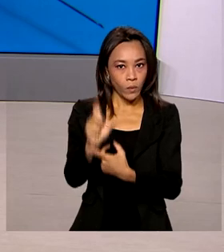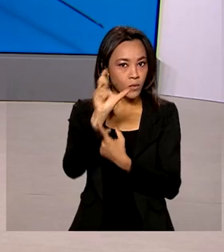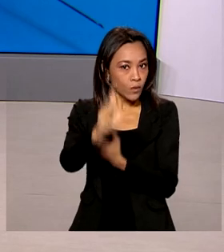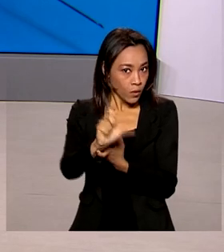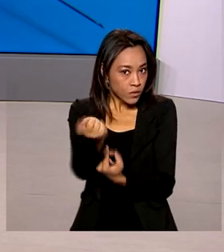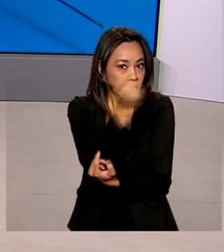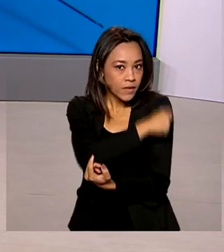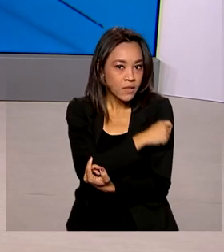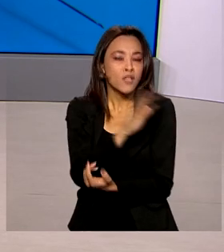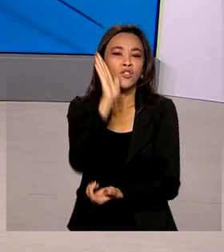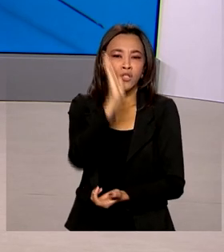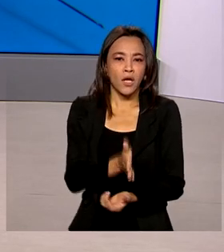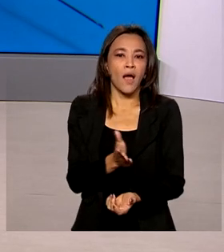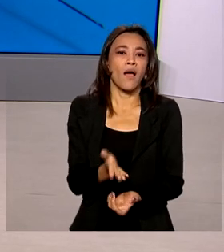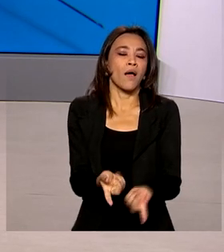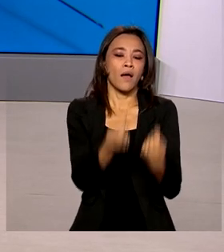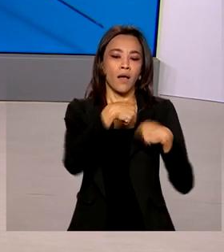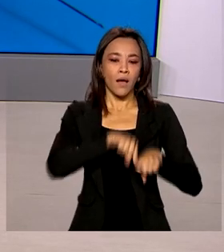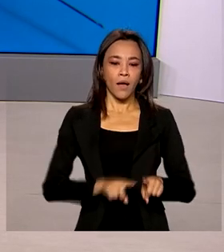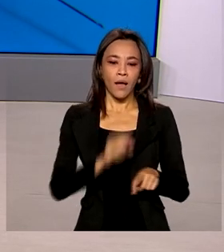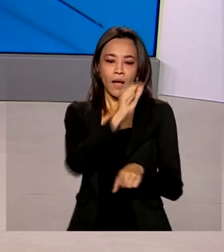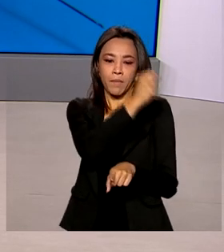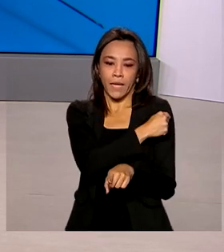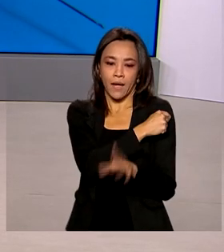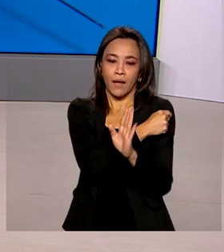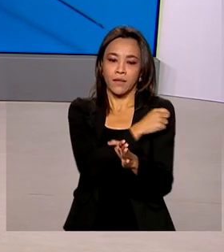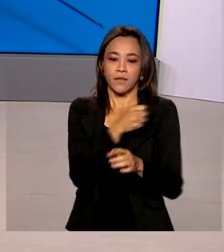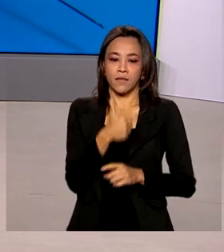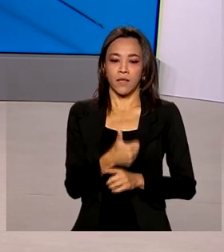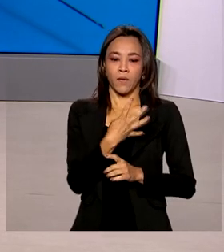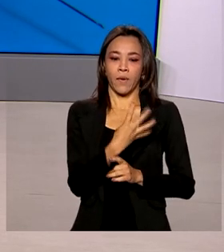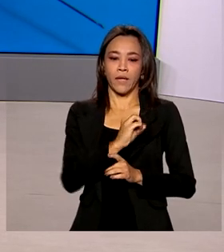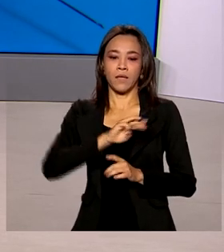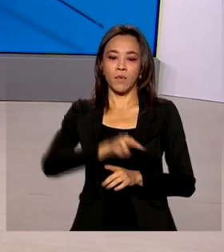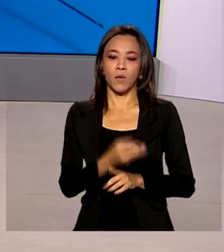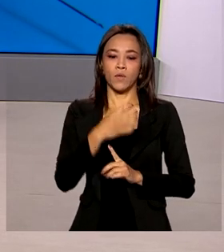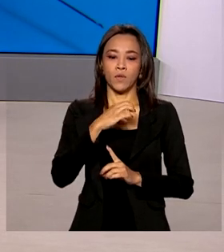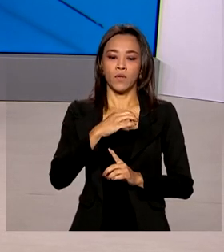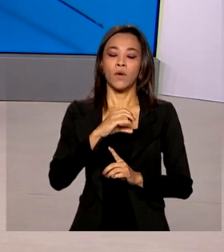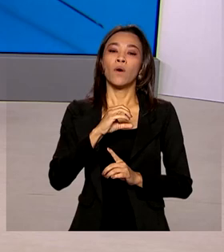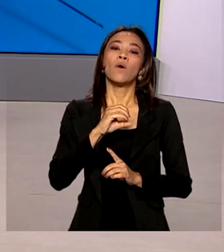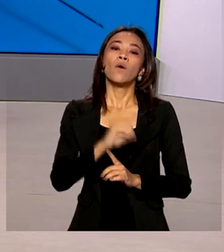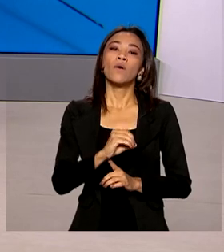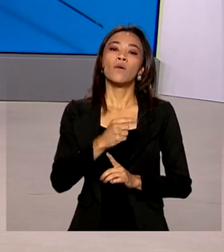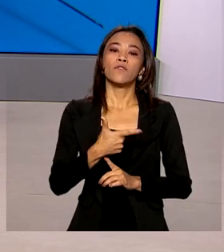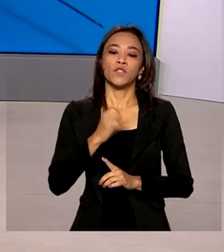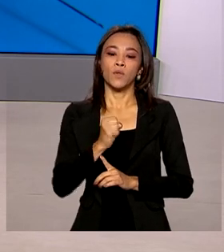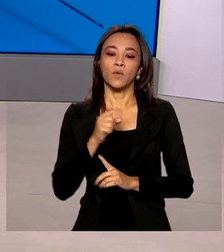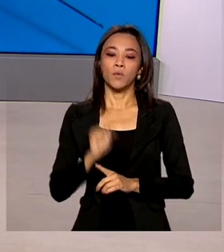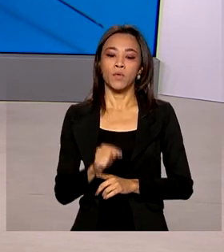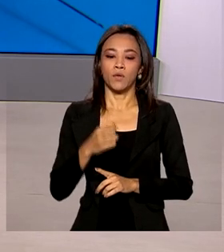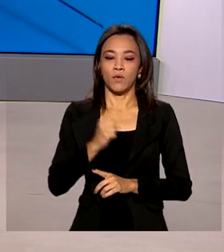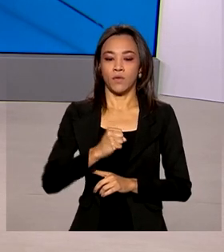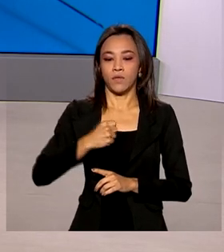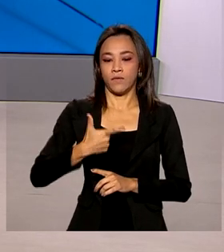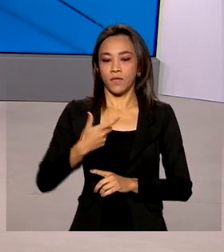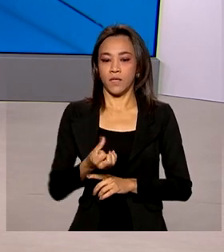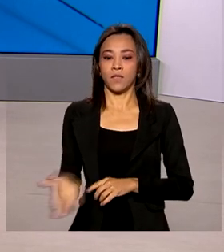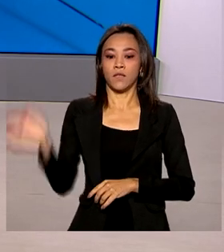vacinas. Foram aplicadas 140 milhões 28 mil 826. 99 milhões